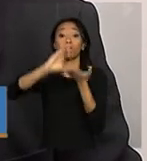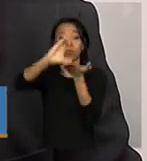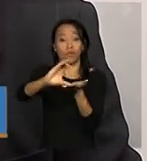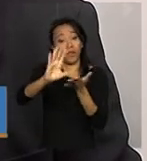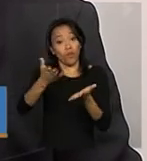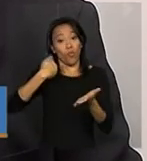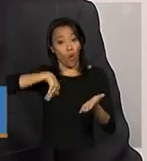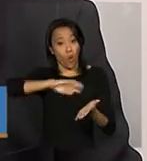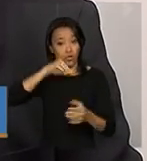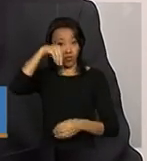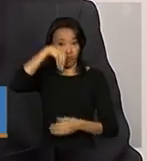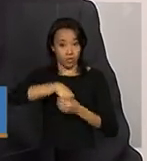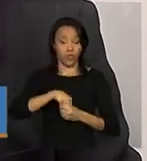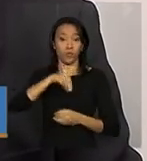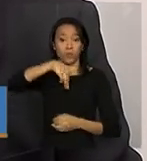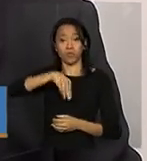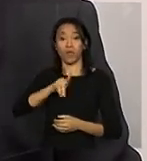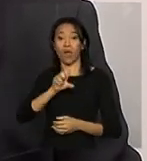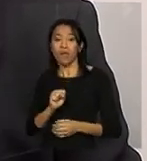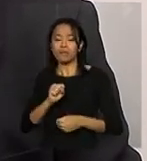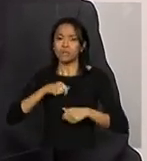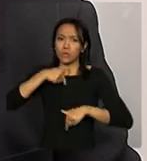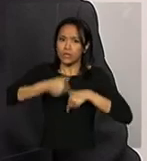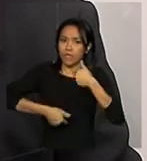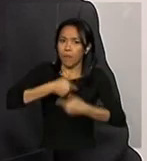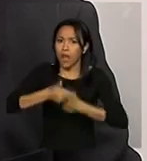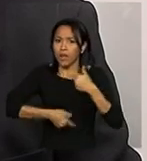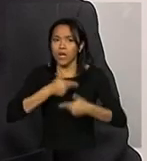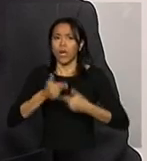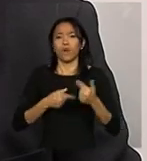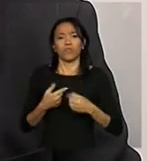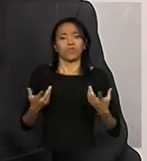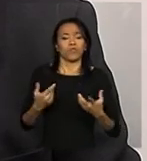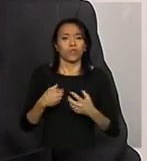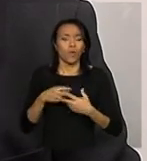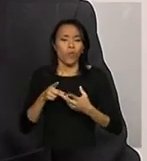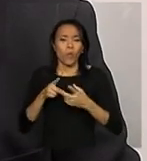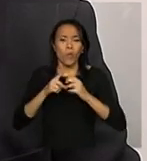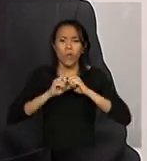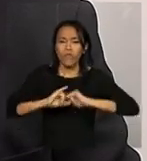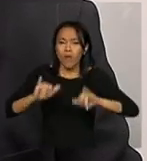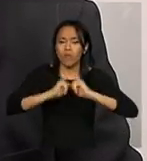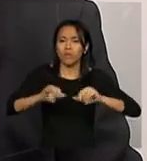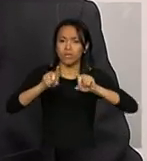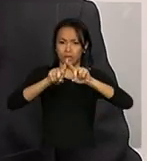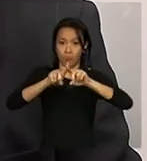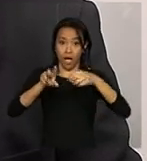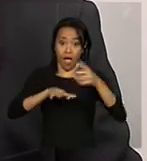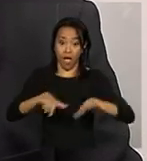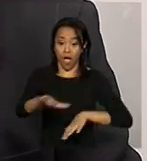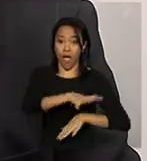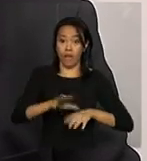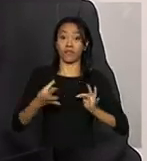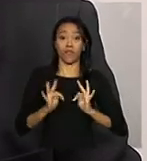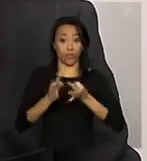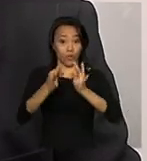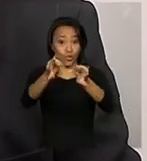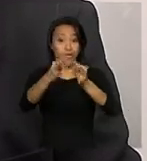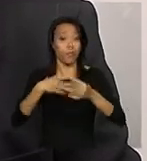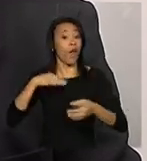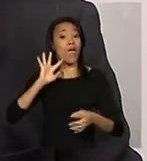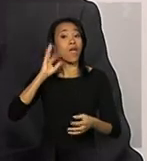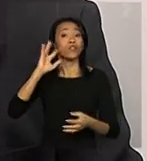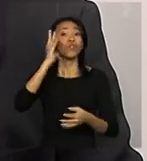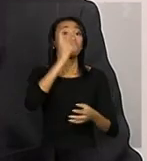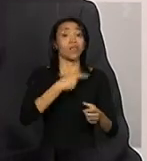esforço muito grande, juntamente com a área de tecnologia da informação do Ministério, para solucionar esses